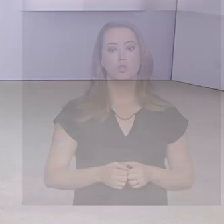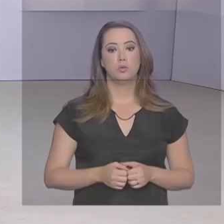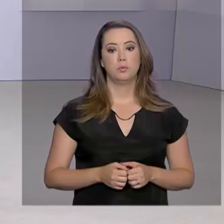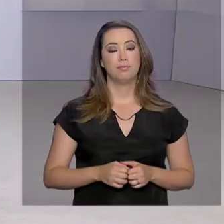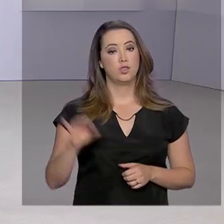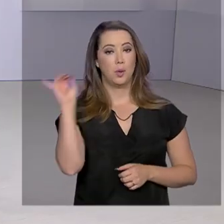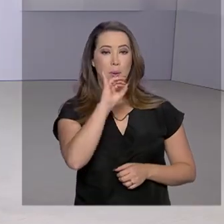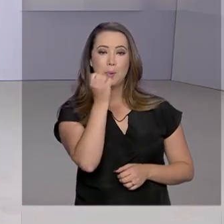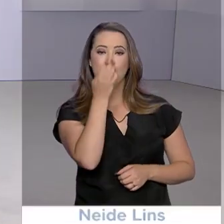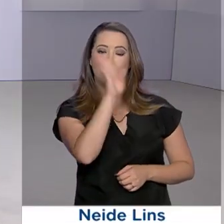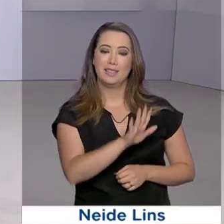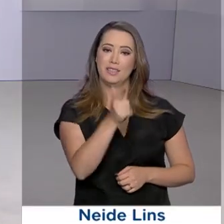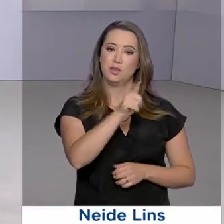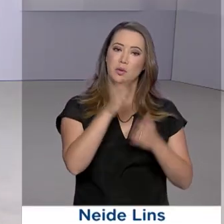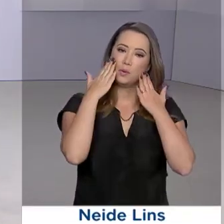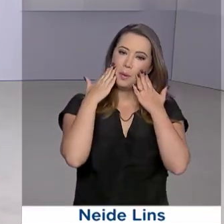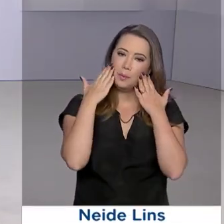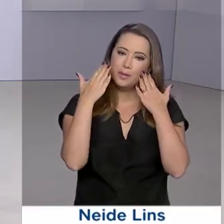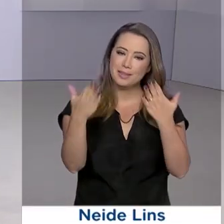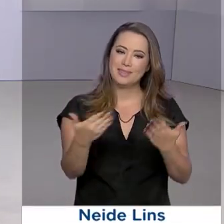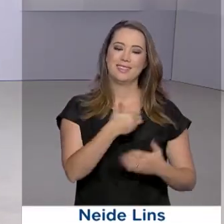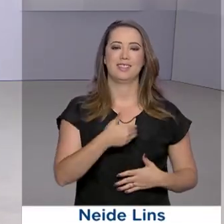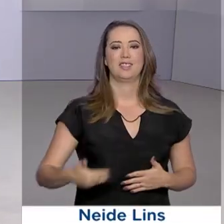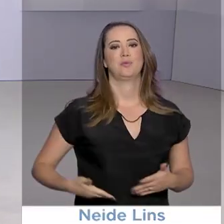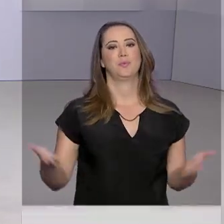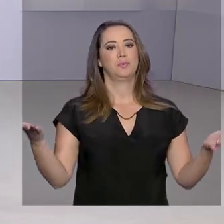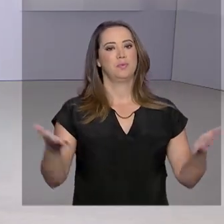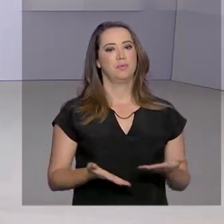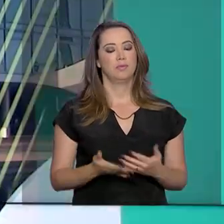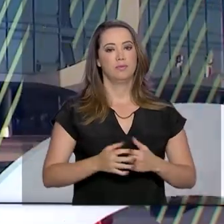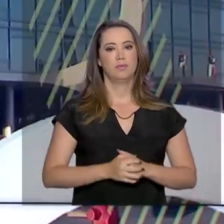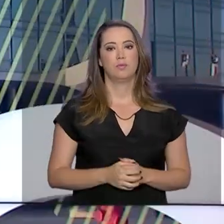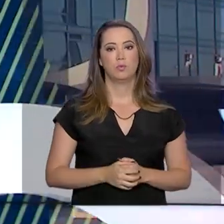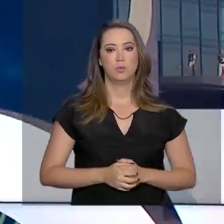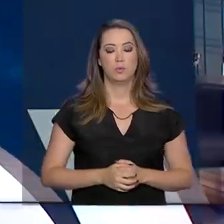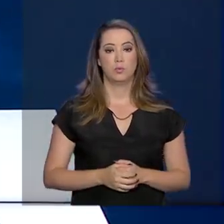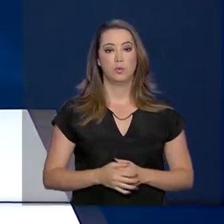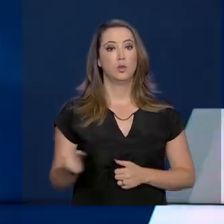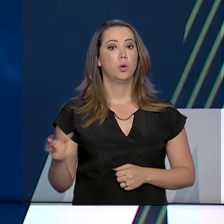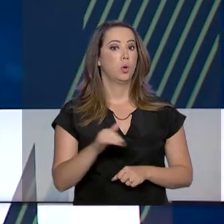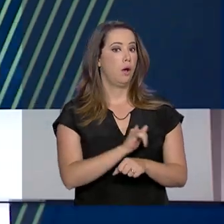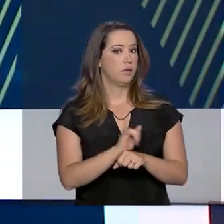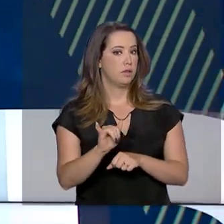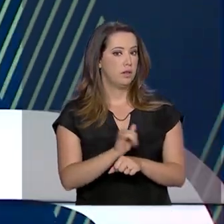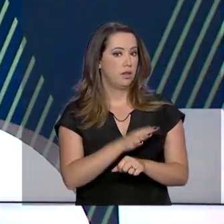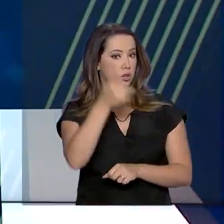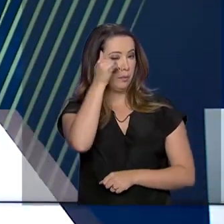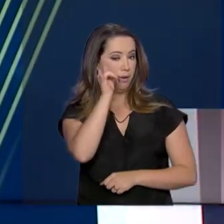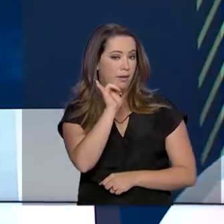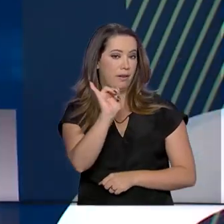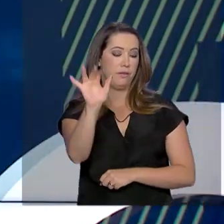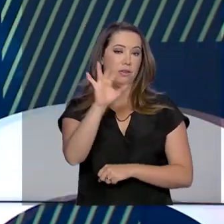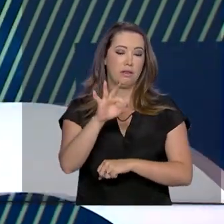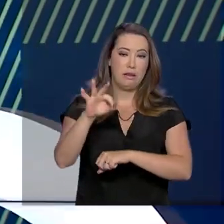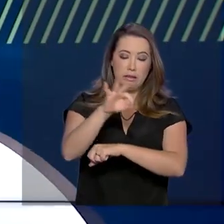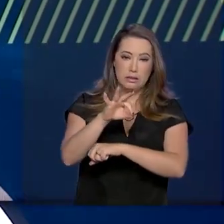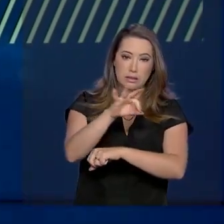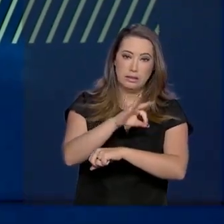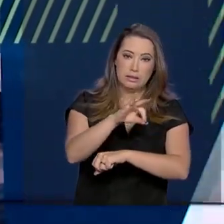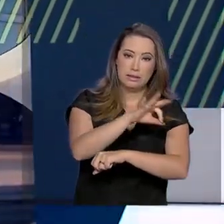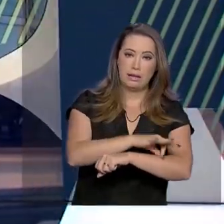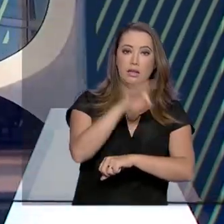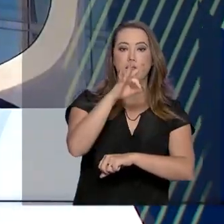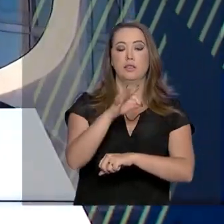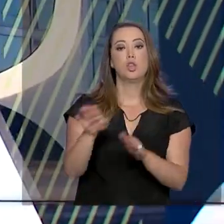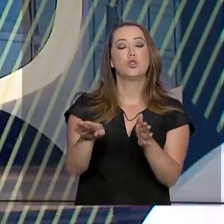Olá, boa tarde. Estamos de volta com mais uma edição do Governo Agora. Uma nova estratégia de combate à dengue chega ao Mato